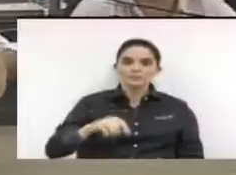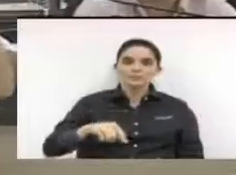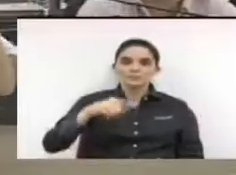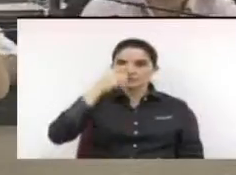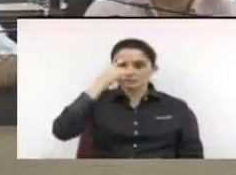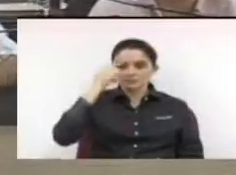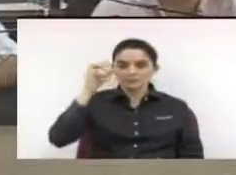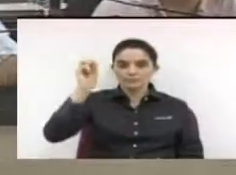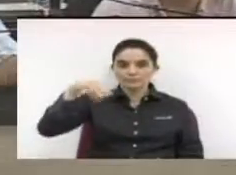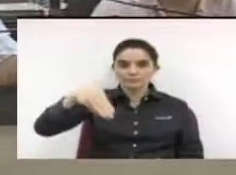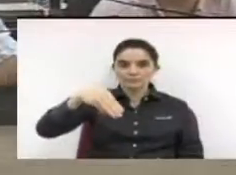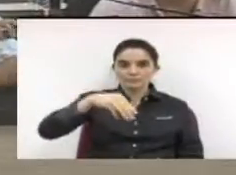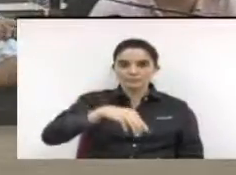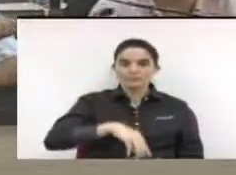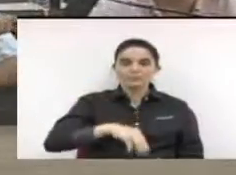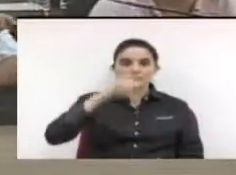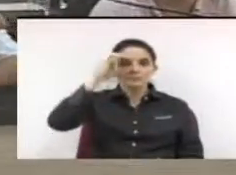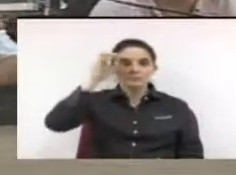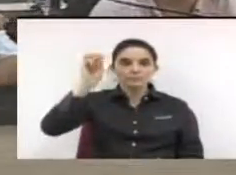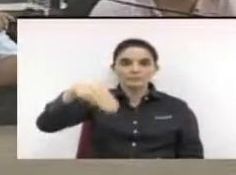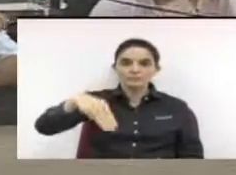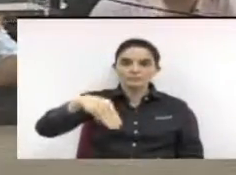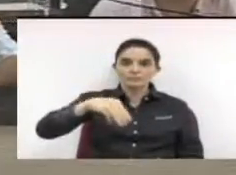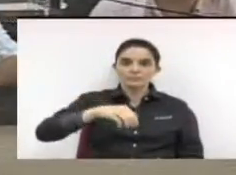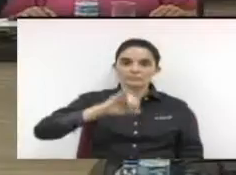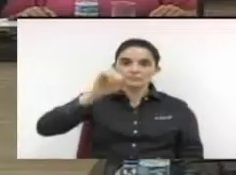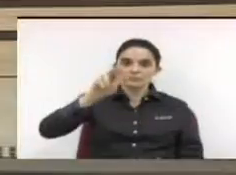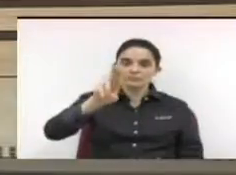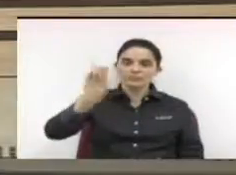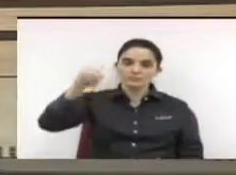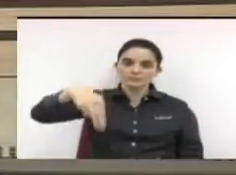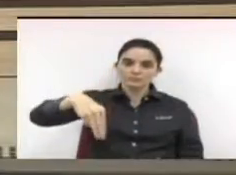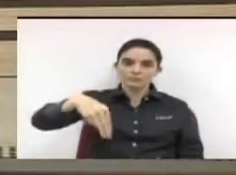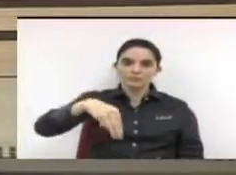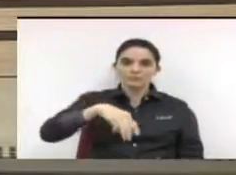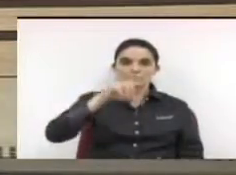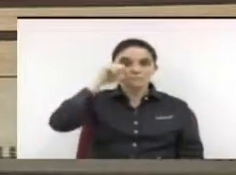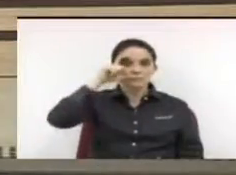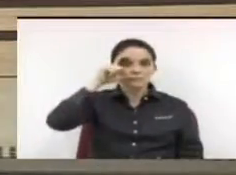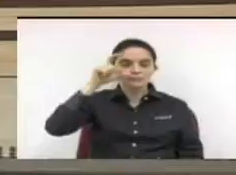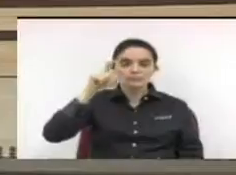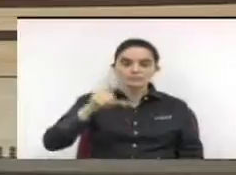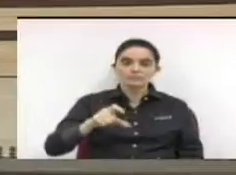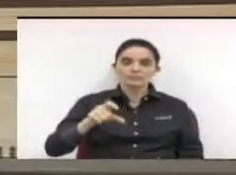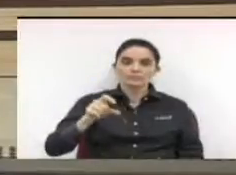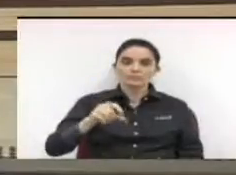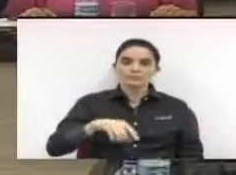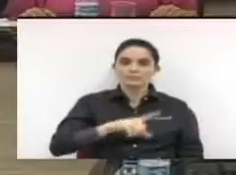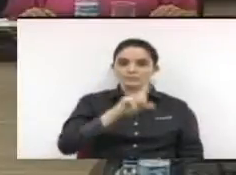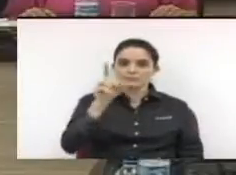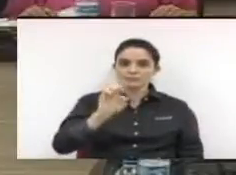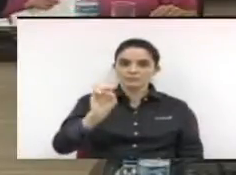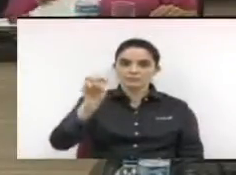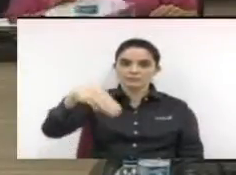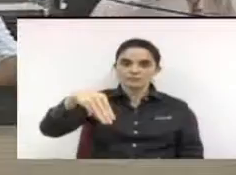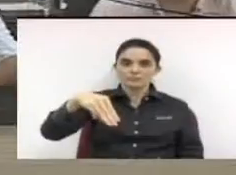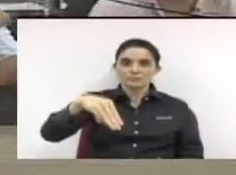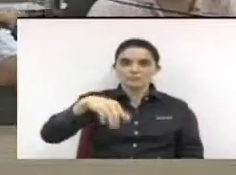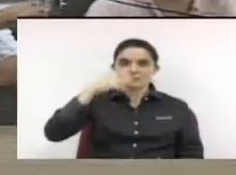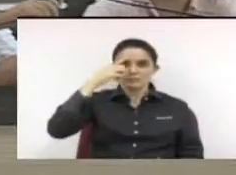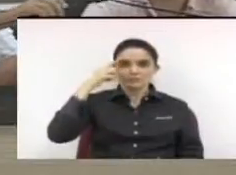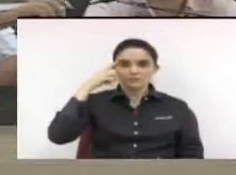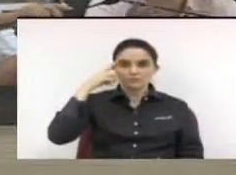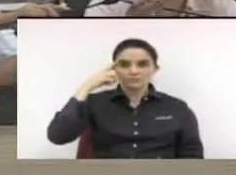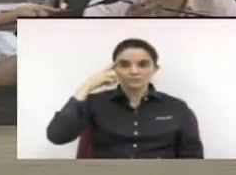Jorge de Freitas. Sim. José Couto de Jesus. Sim. José Eduardo Monteiro Júnior. Sim. José Faridzane. Zé da Mix. Sim.